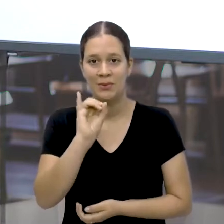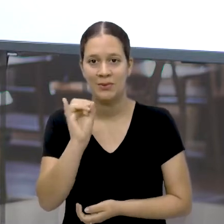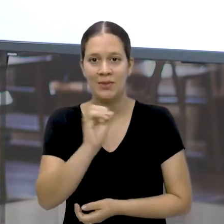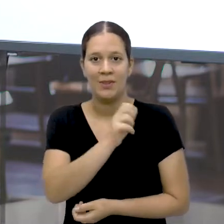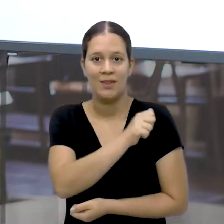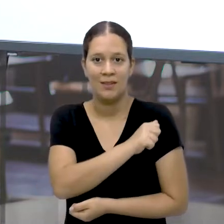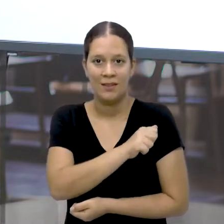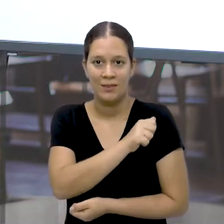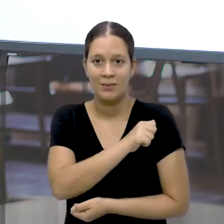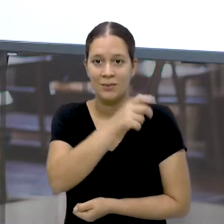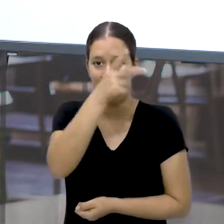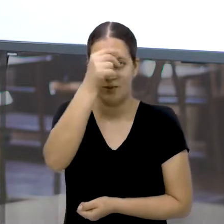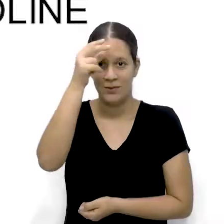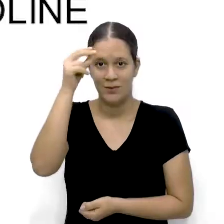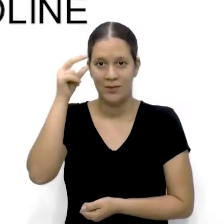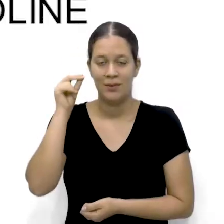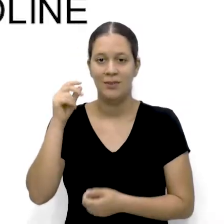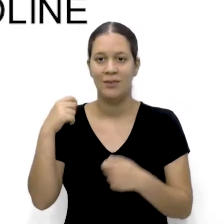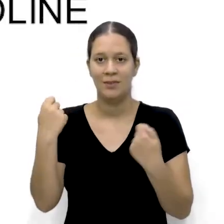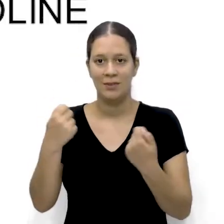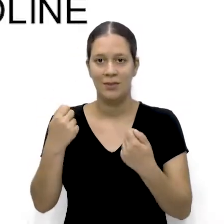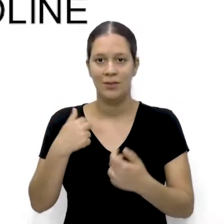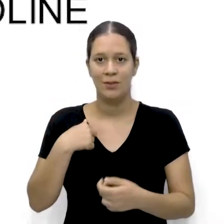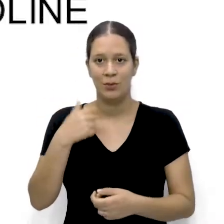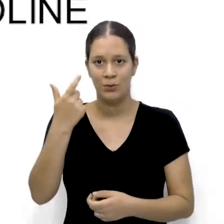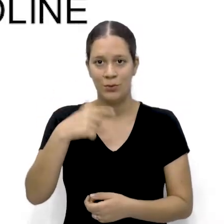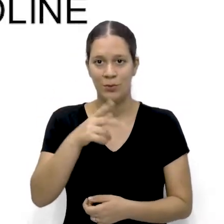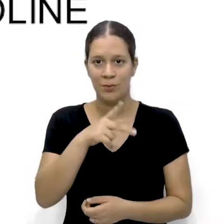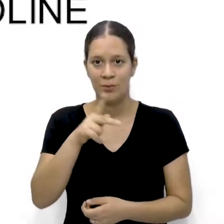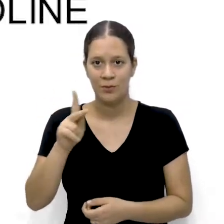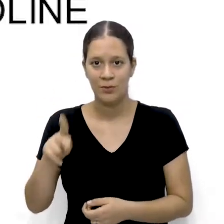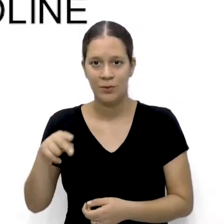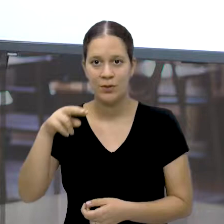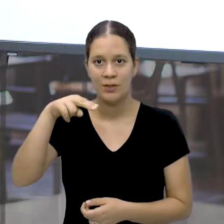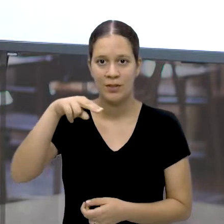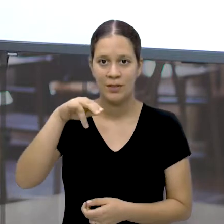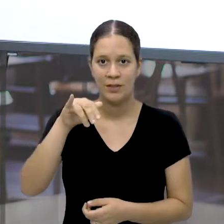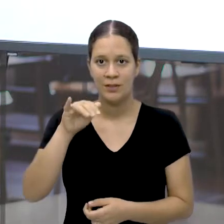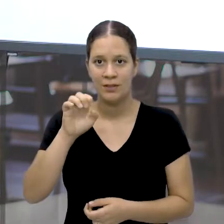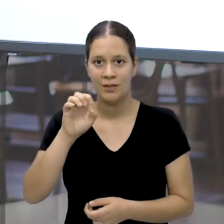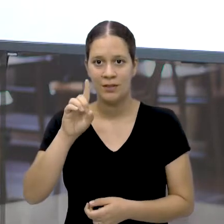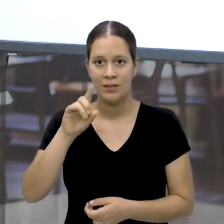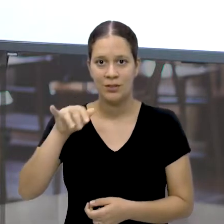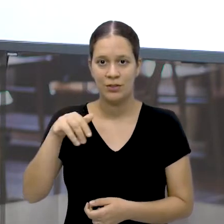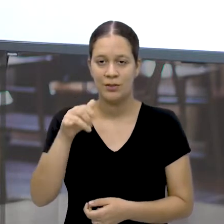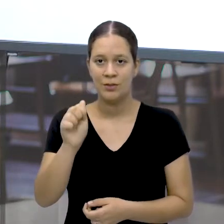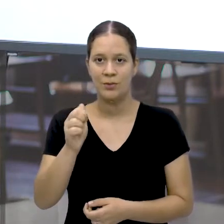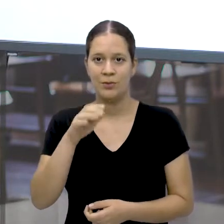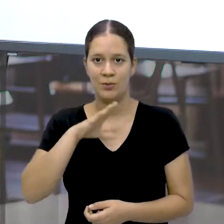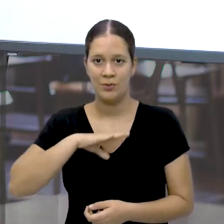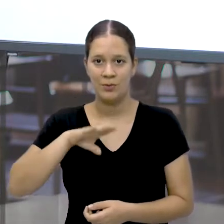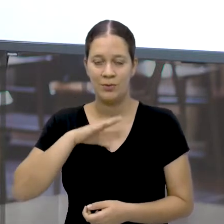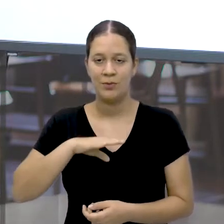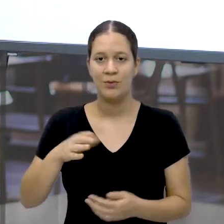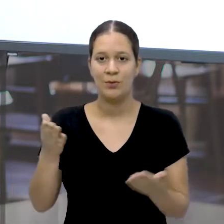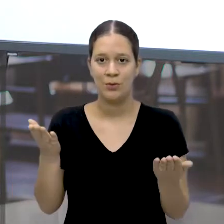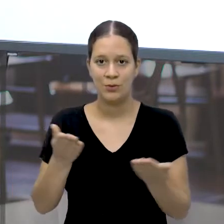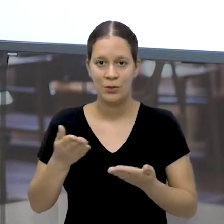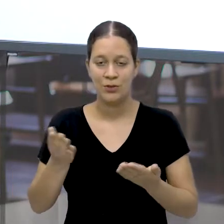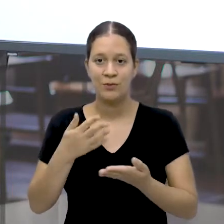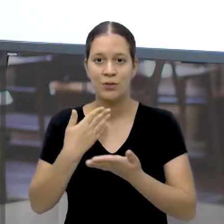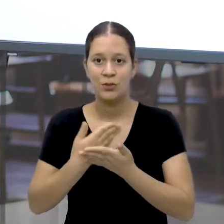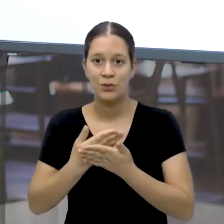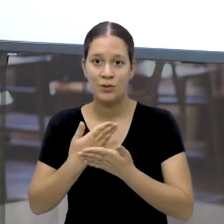Olá pessoal, minha professora é a Tia Carol do Iboa Portuguesa E hoje nós vamos conversar um pouquinho sobre